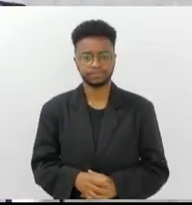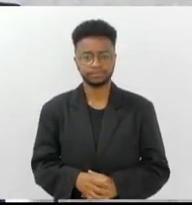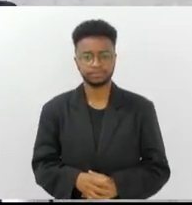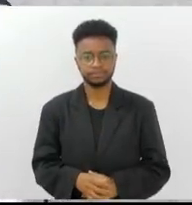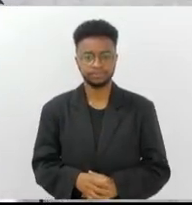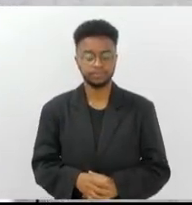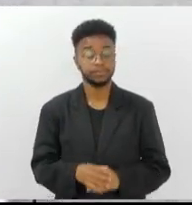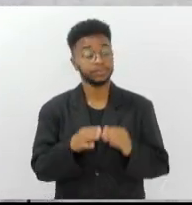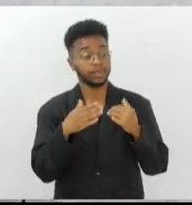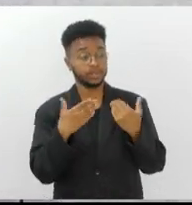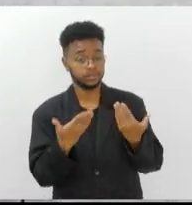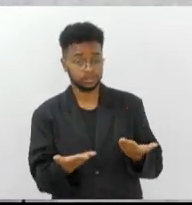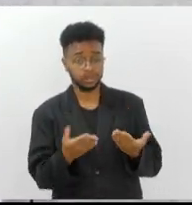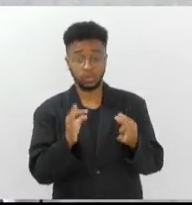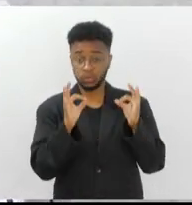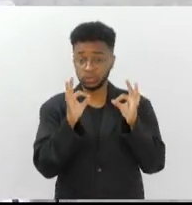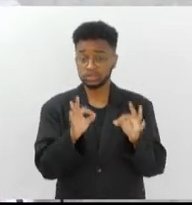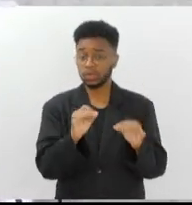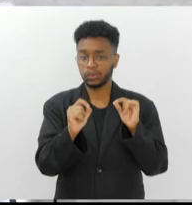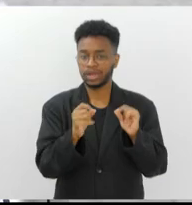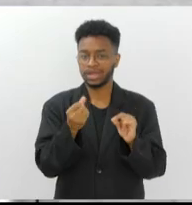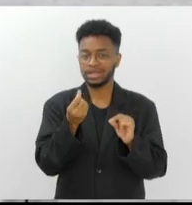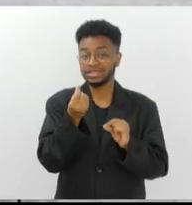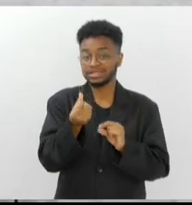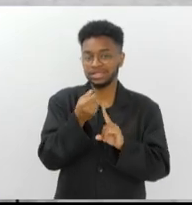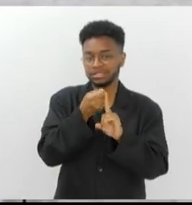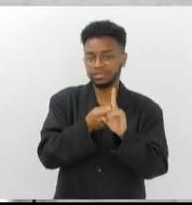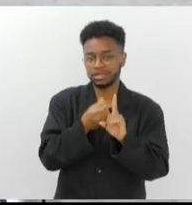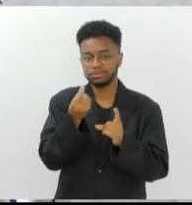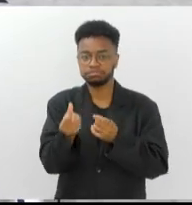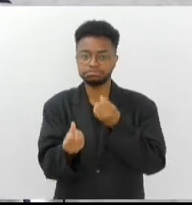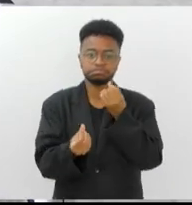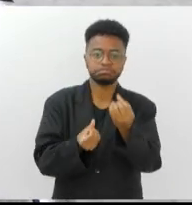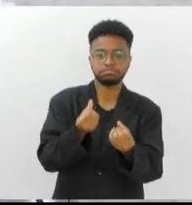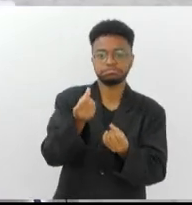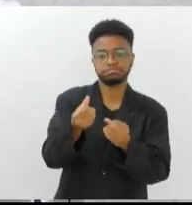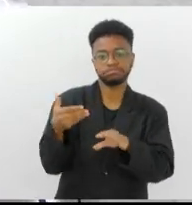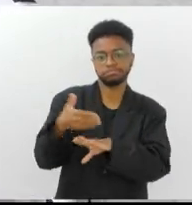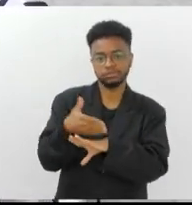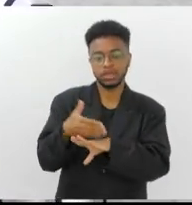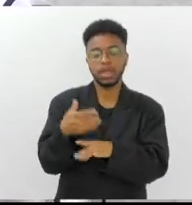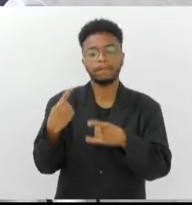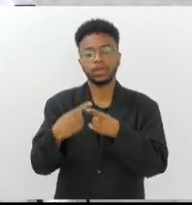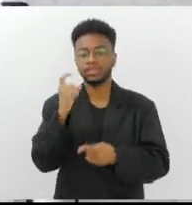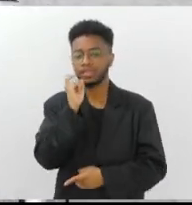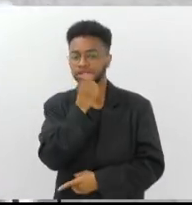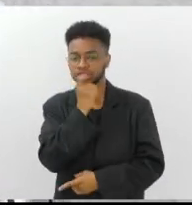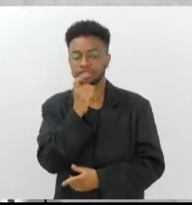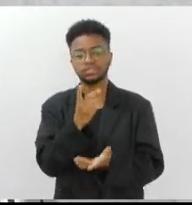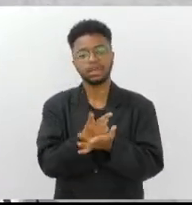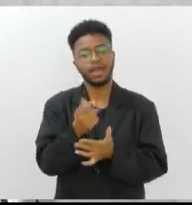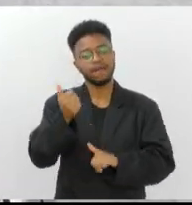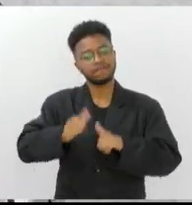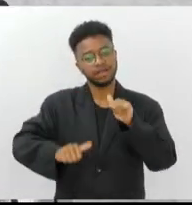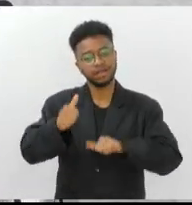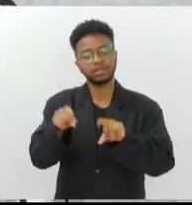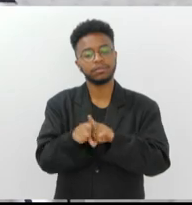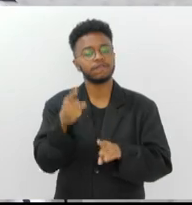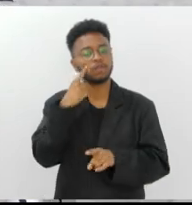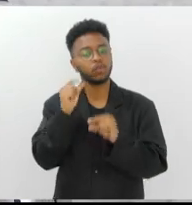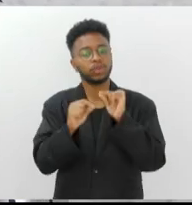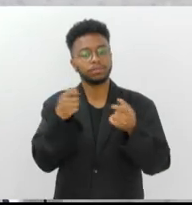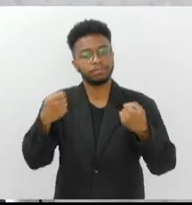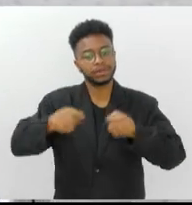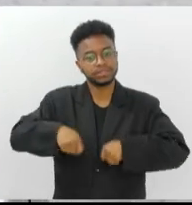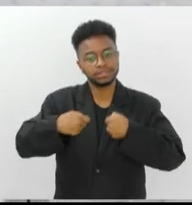Então, o correto é você ir de seis em seis meses, tá? Porque aí o dentista vai fazer uma avaliação, vai ver realmente o que precisa,